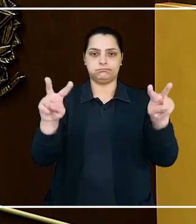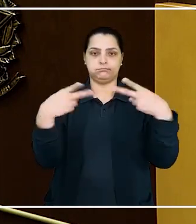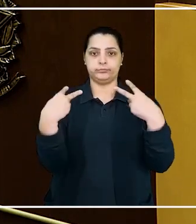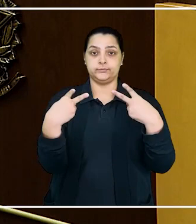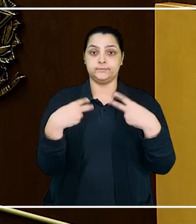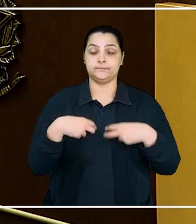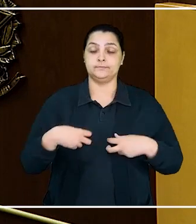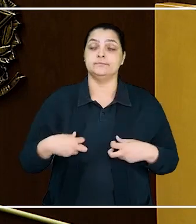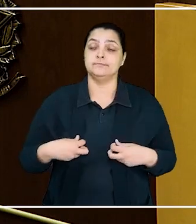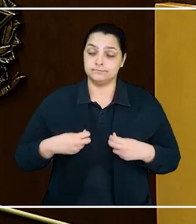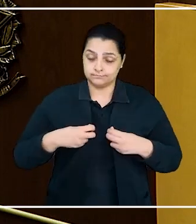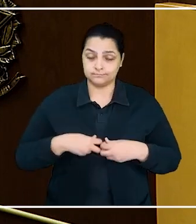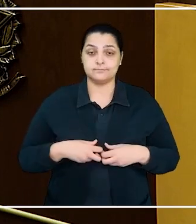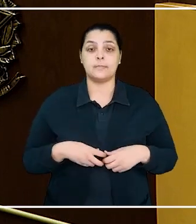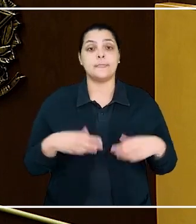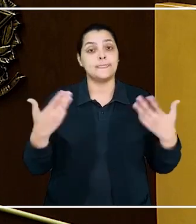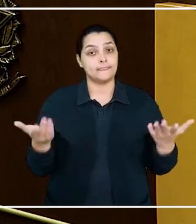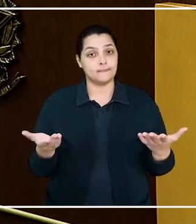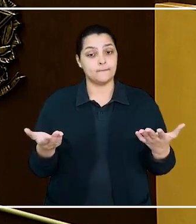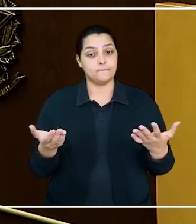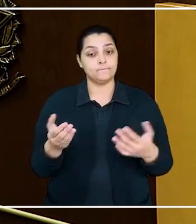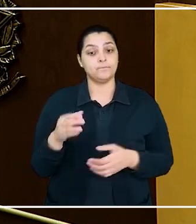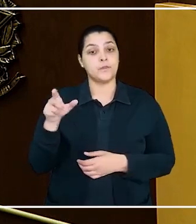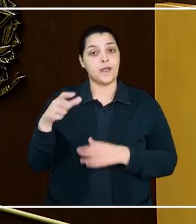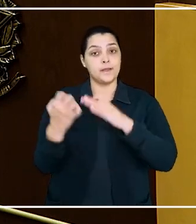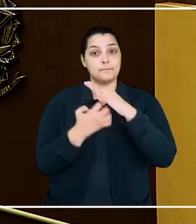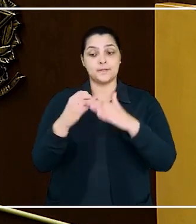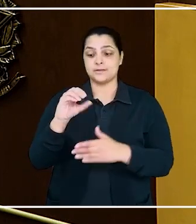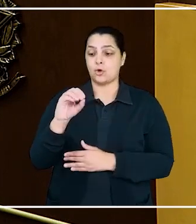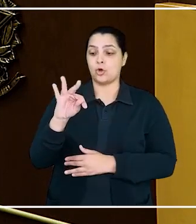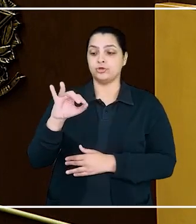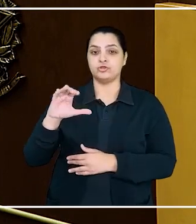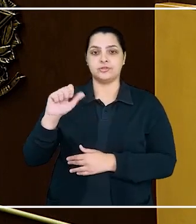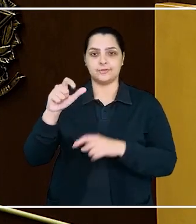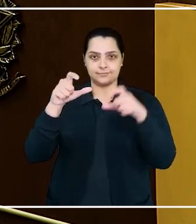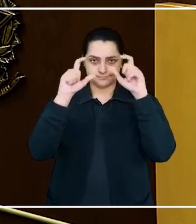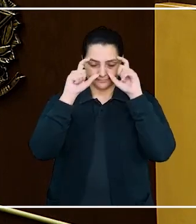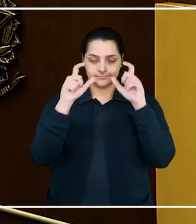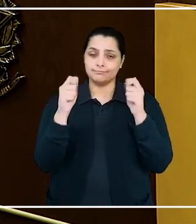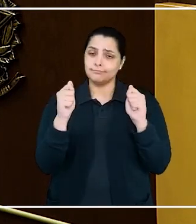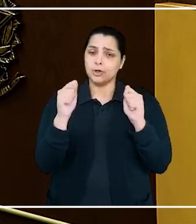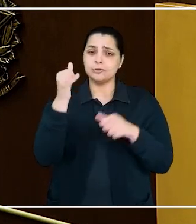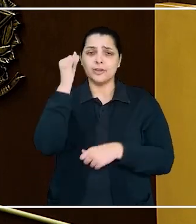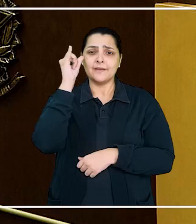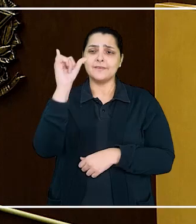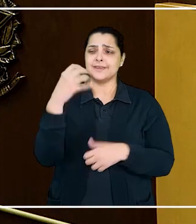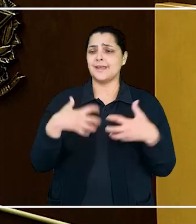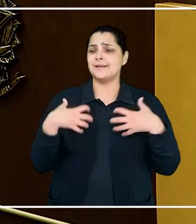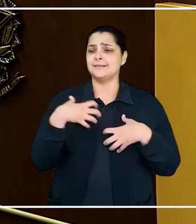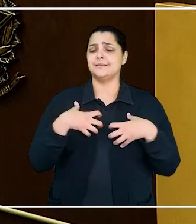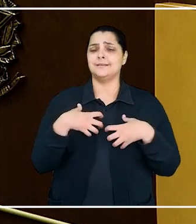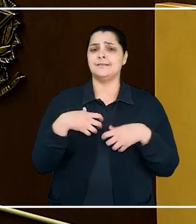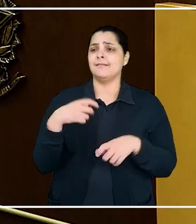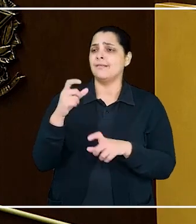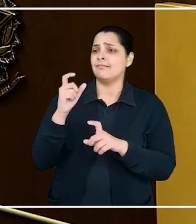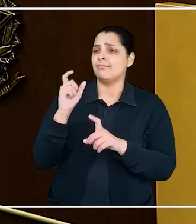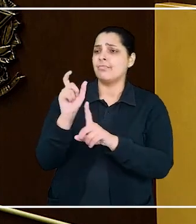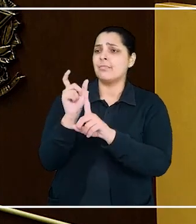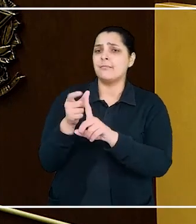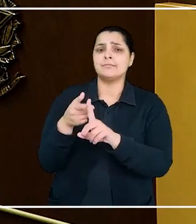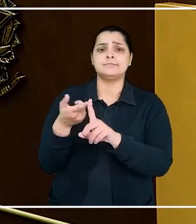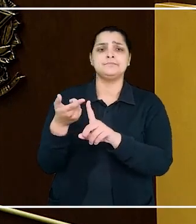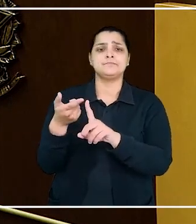Nesse sentido, a ótica poderia e deveria ter evitado situações constrangedoras ou vexatórias à